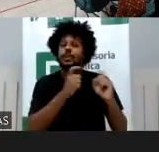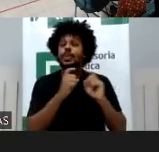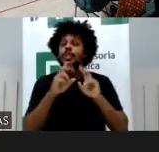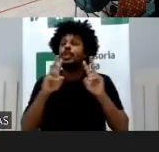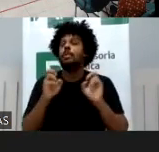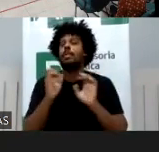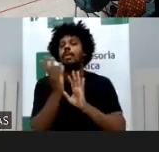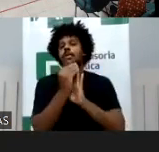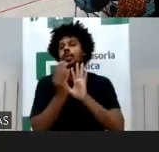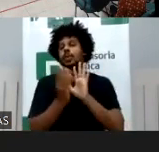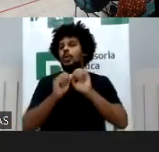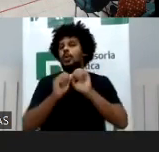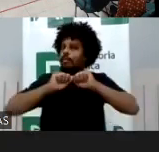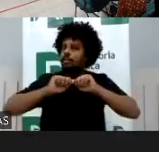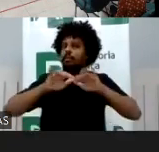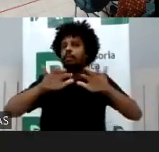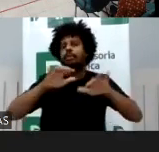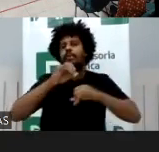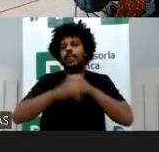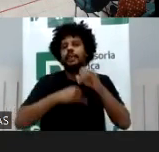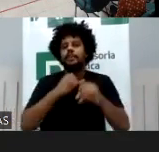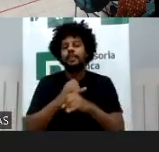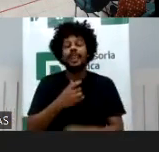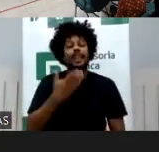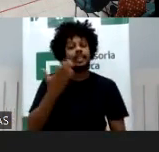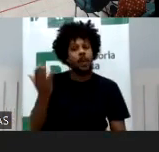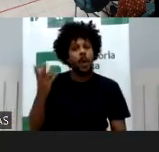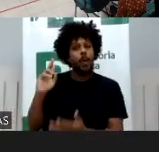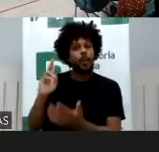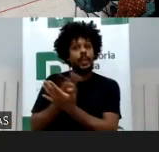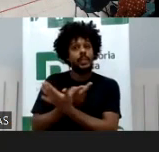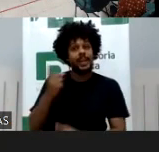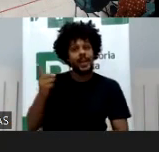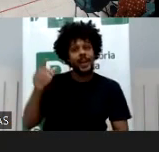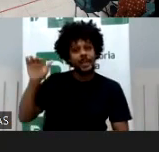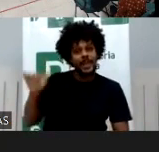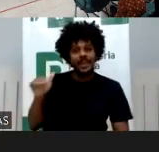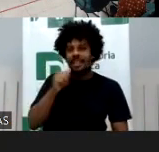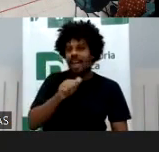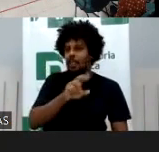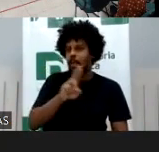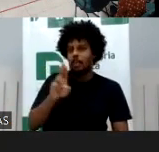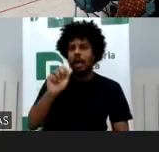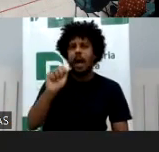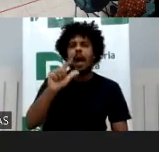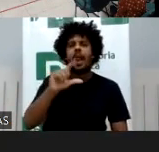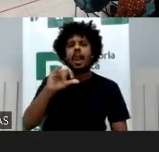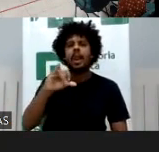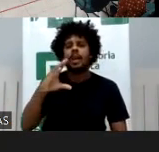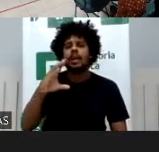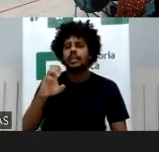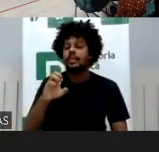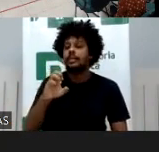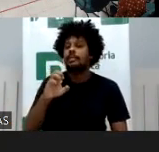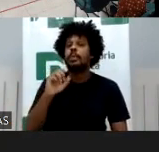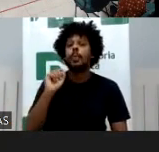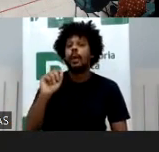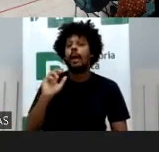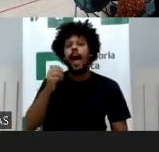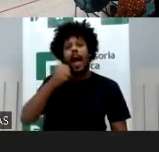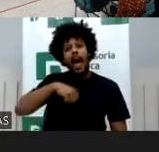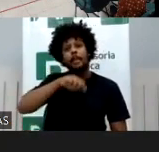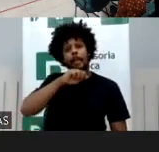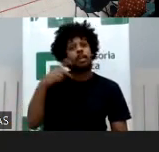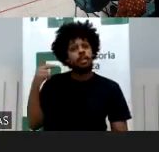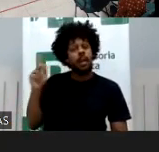é um caso que chama atenção, porque a Alice, a mãe, ganhou dinheiro, a mãe diz isso, eu fiz muita coisa porque eu